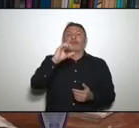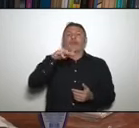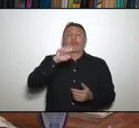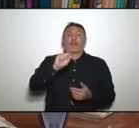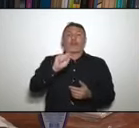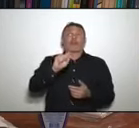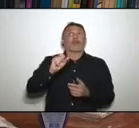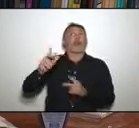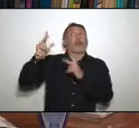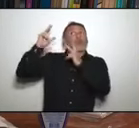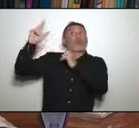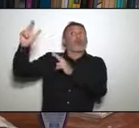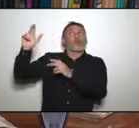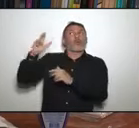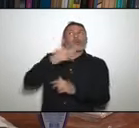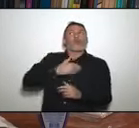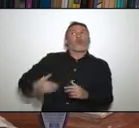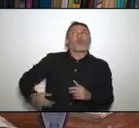provisória